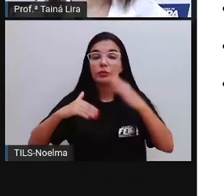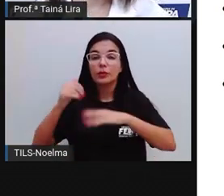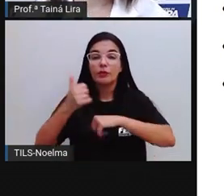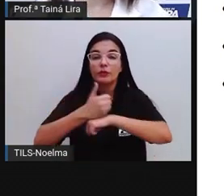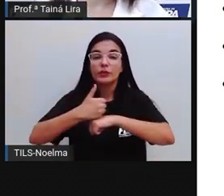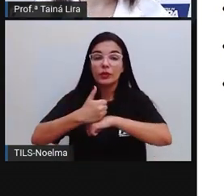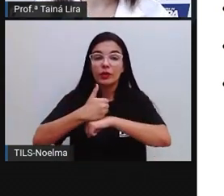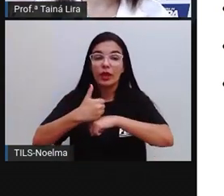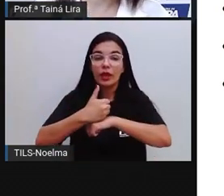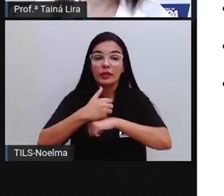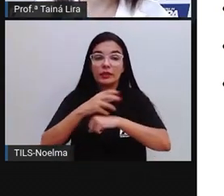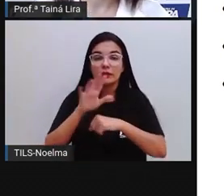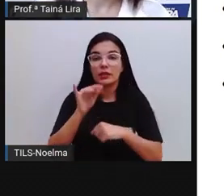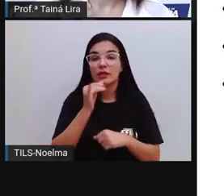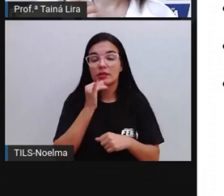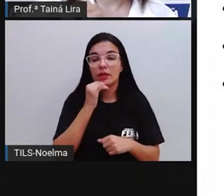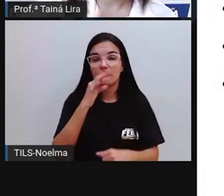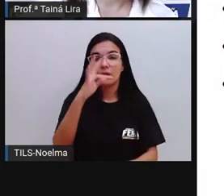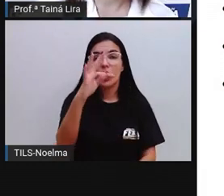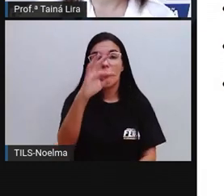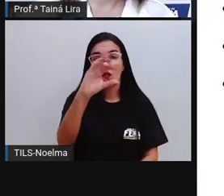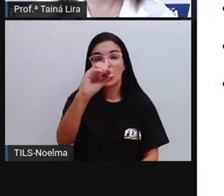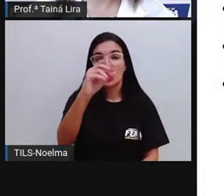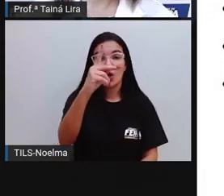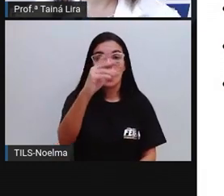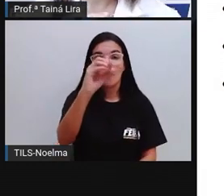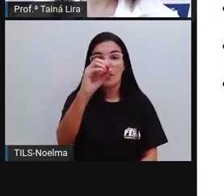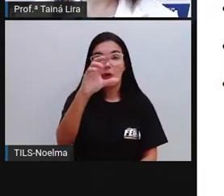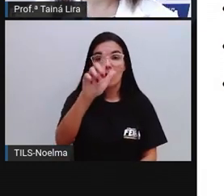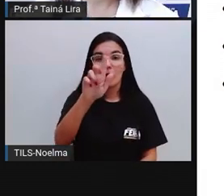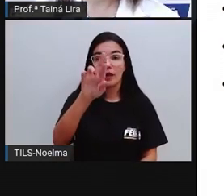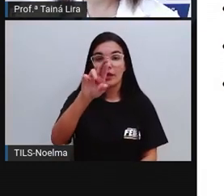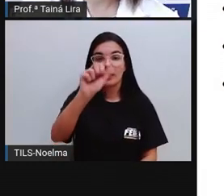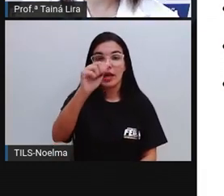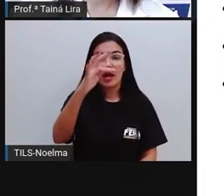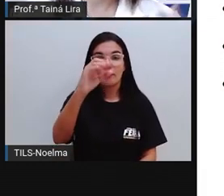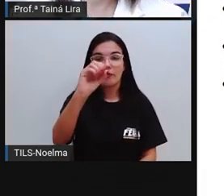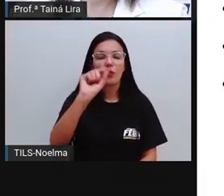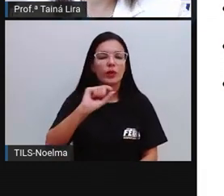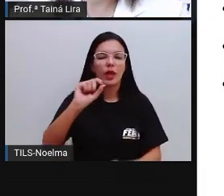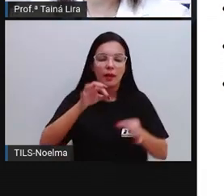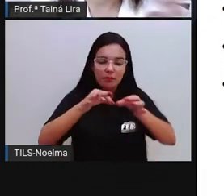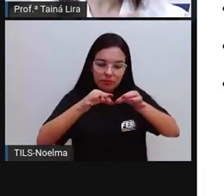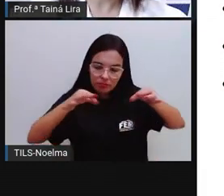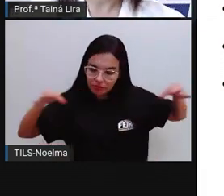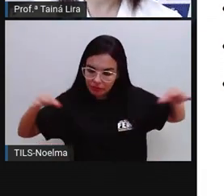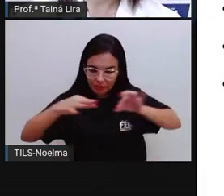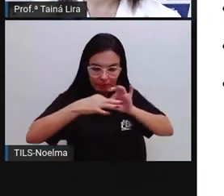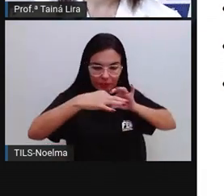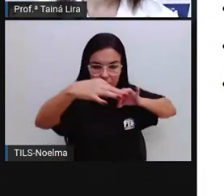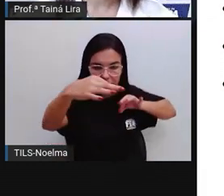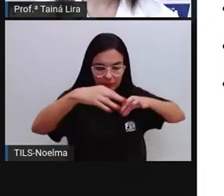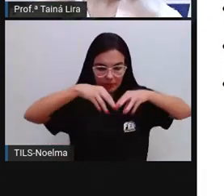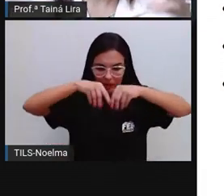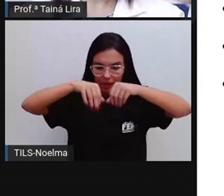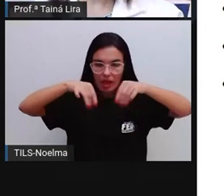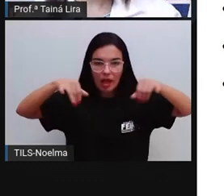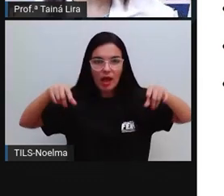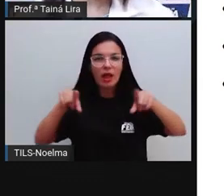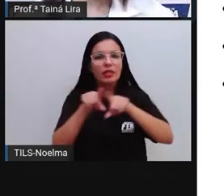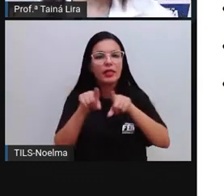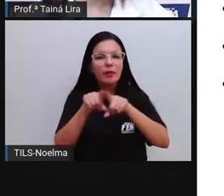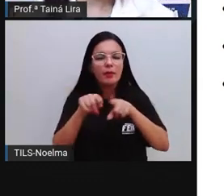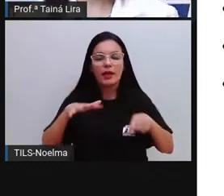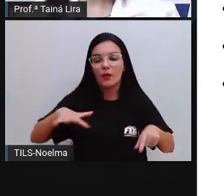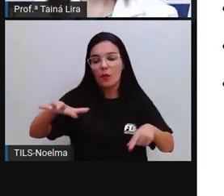ainda, né? Topógrafo, que é a pessoa que é responsável por marcar ali a terra, o tamanho da terra. O engenheiro